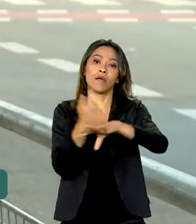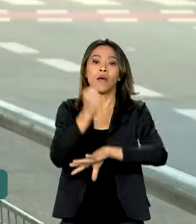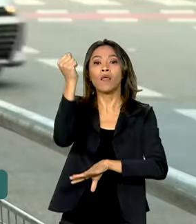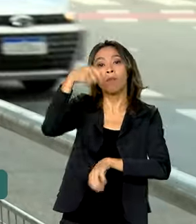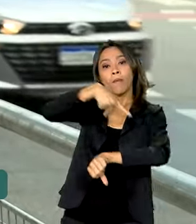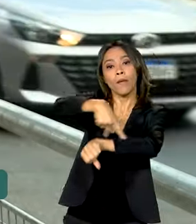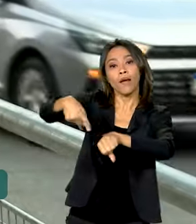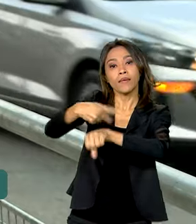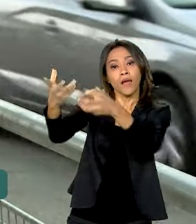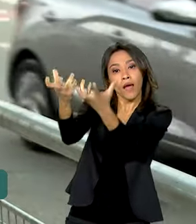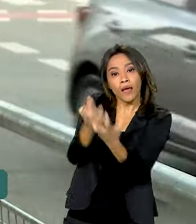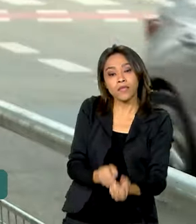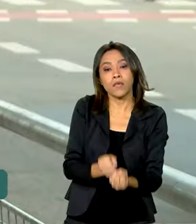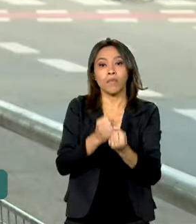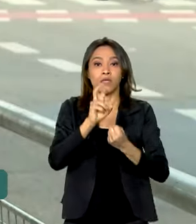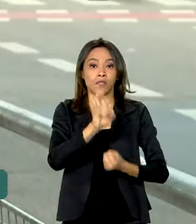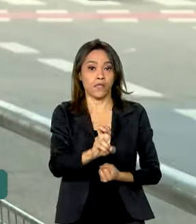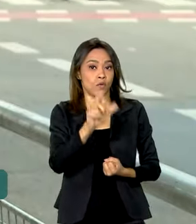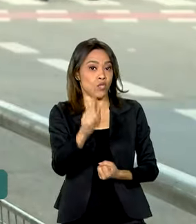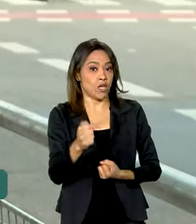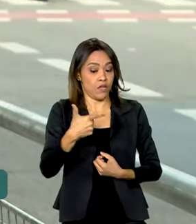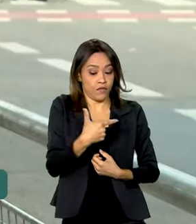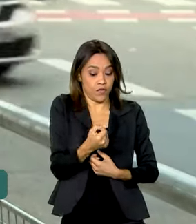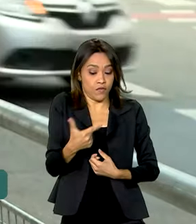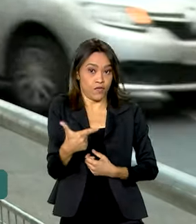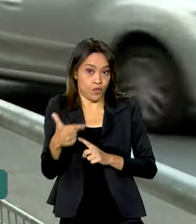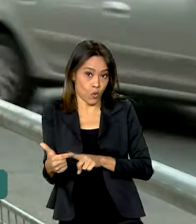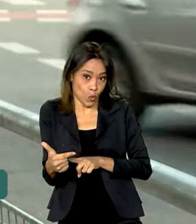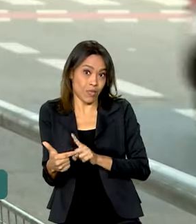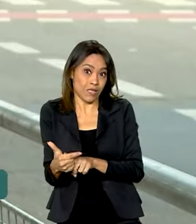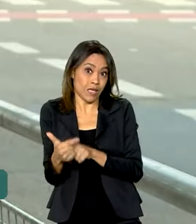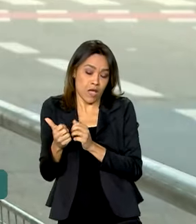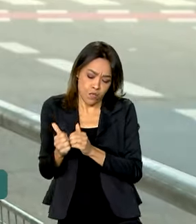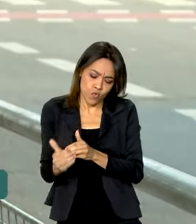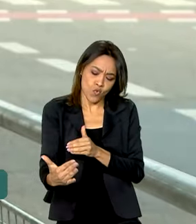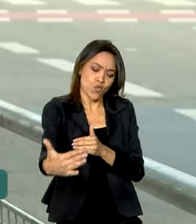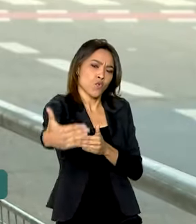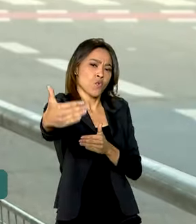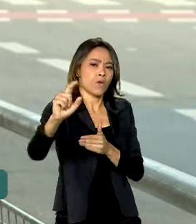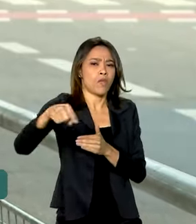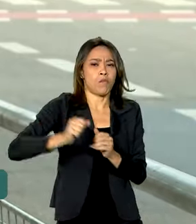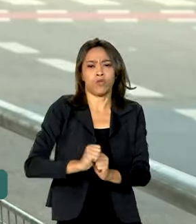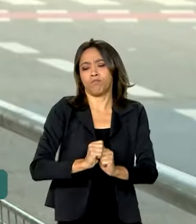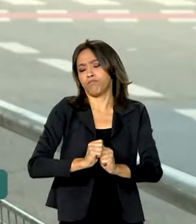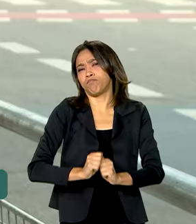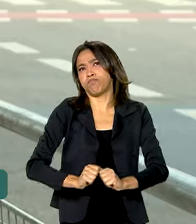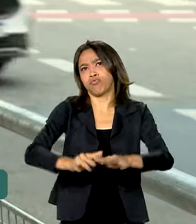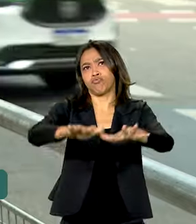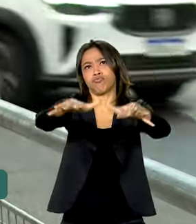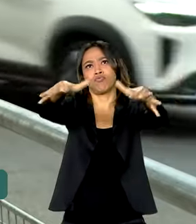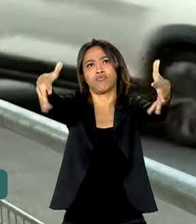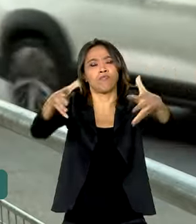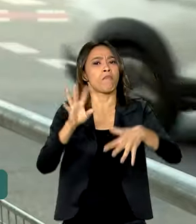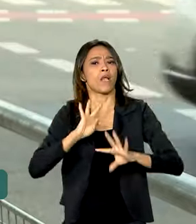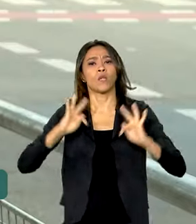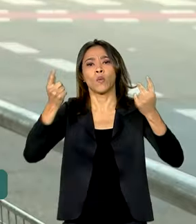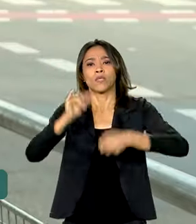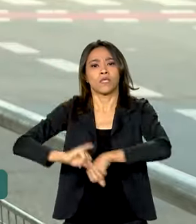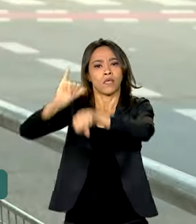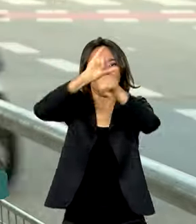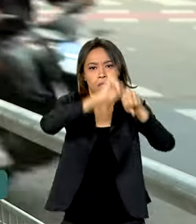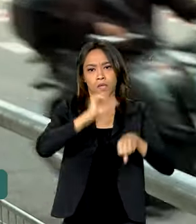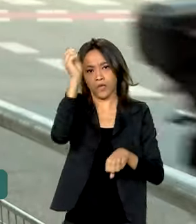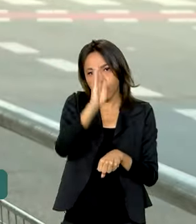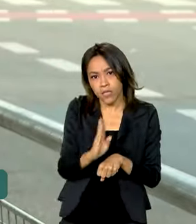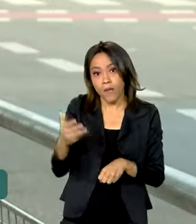5G em 2022. Depois, esse sistema começou a ser expandido para todas as outras capitais do país.